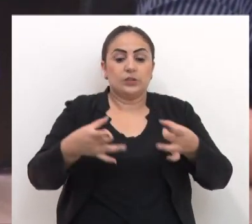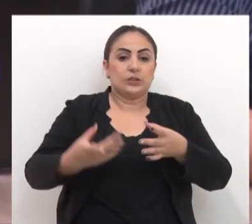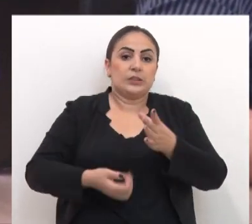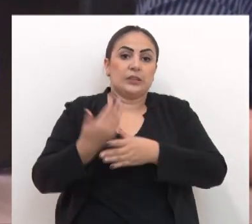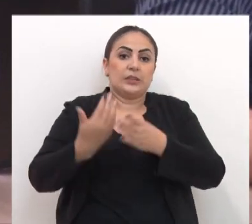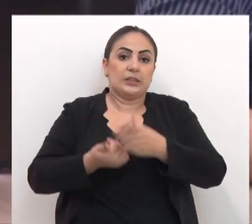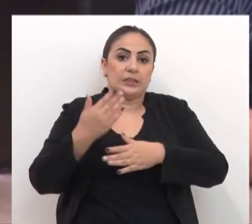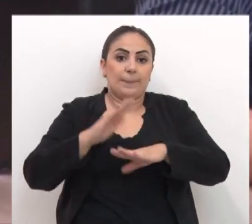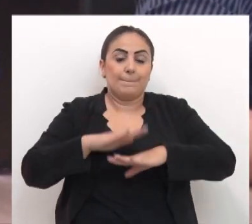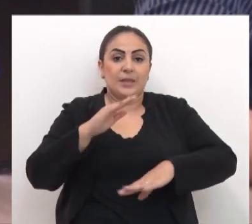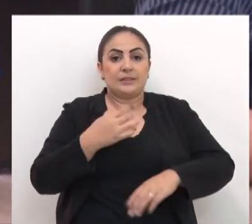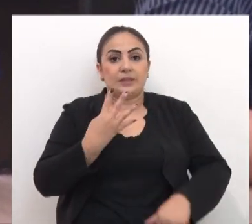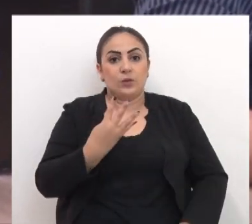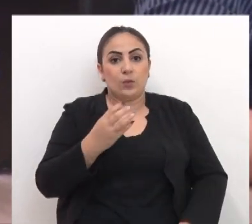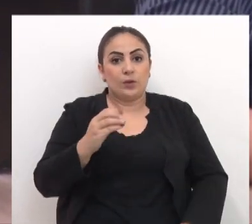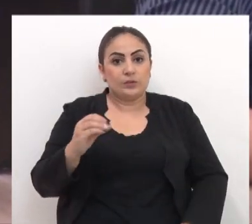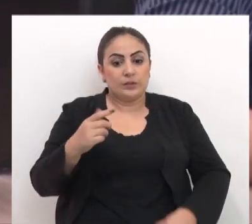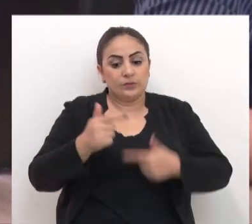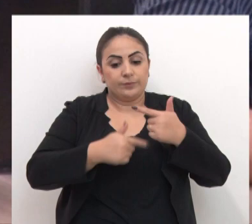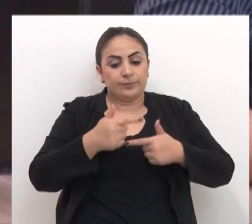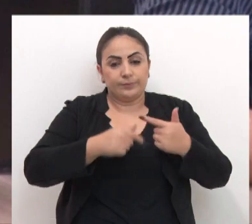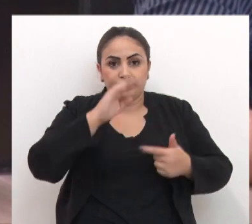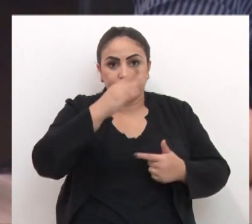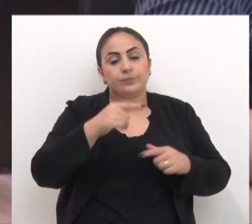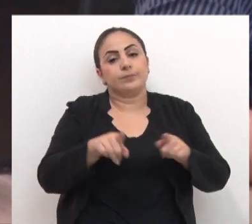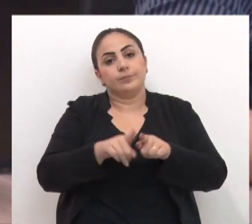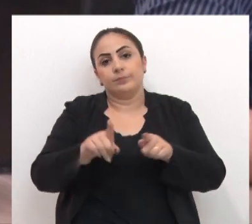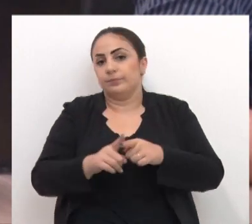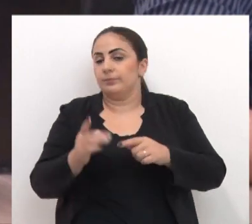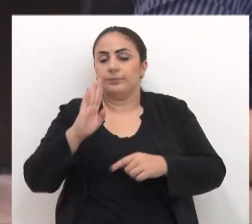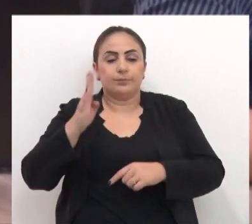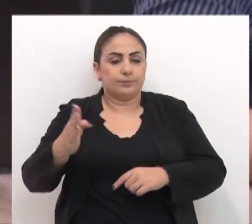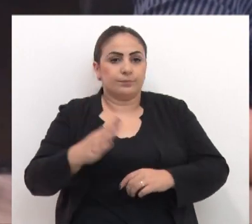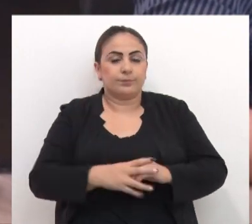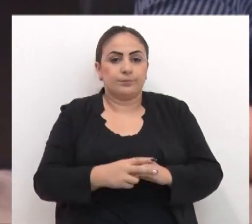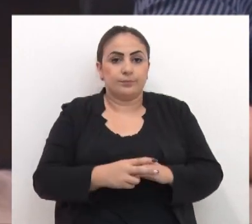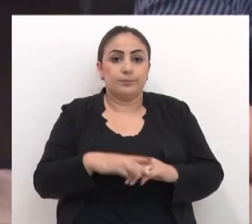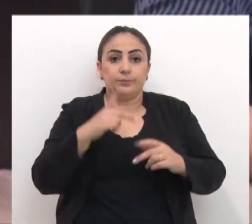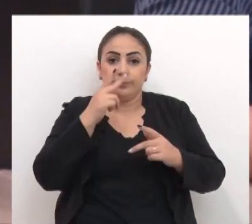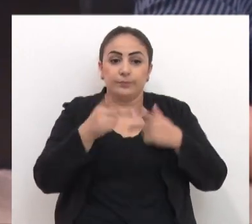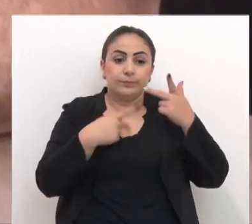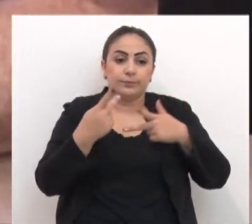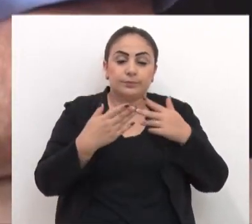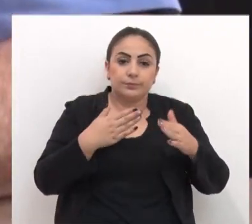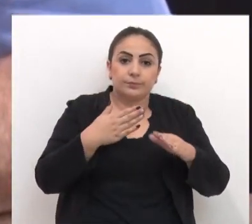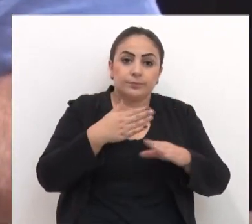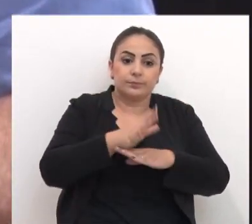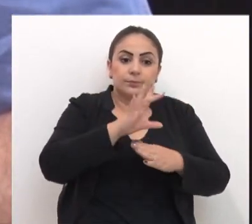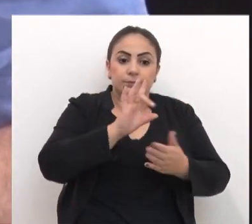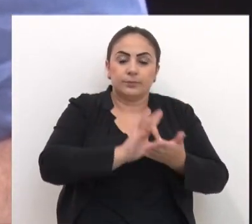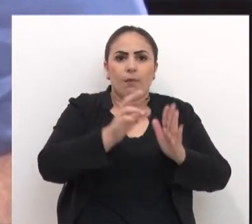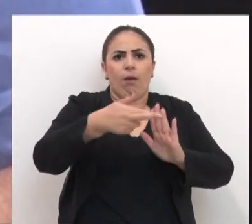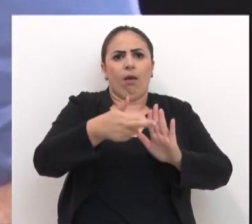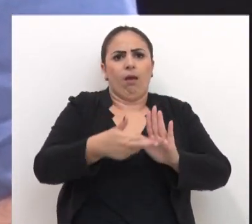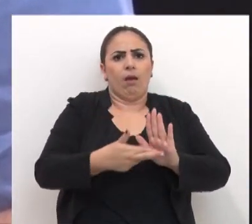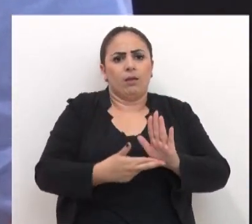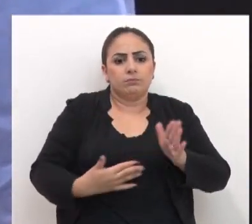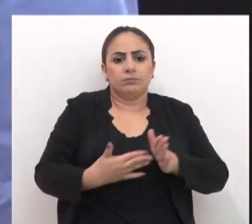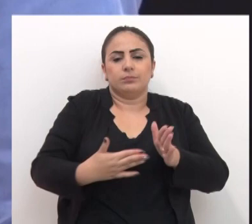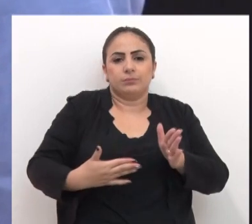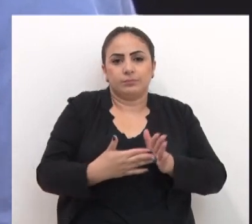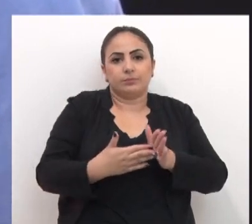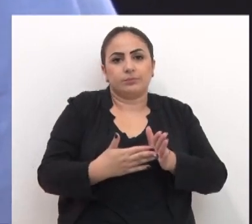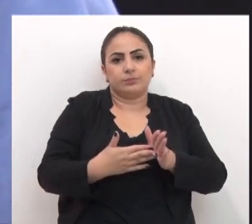ressaltou que está deixando de gerar mais de 400 empregos diretos e indiretos o que ele chamou de entrave